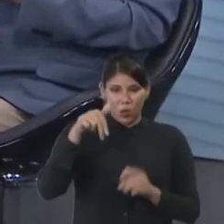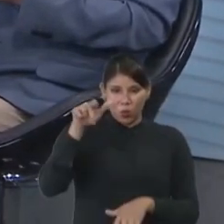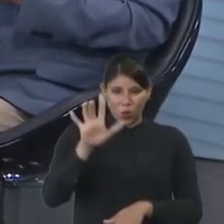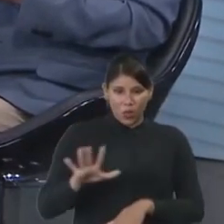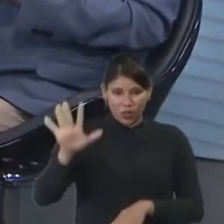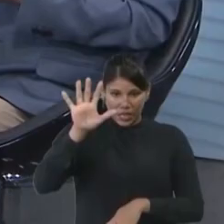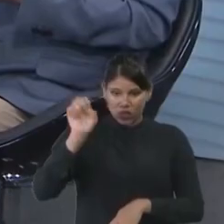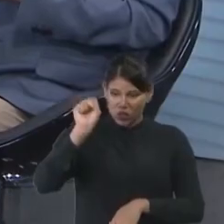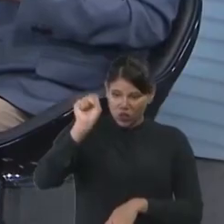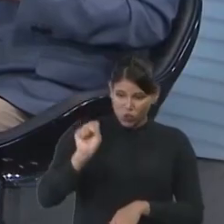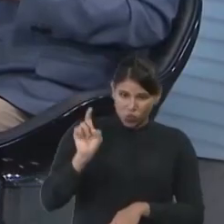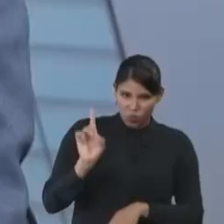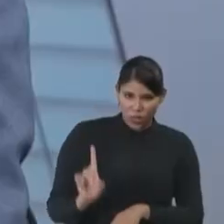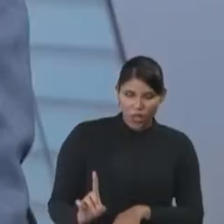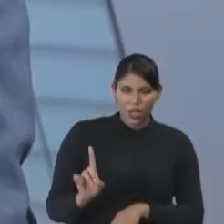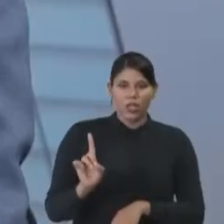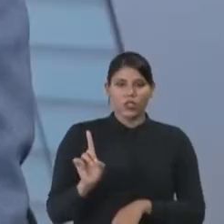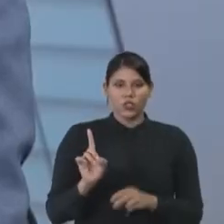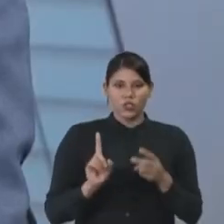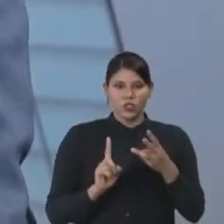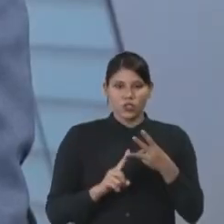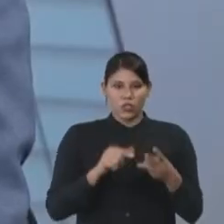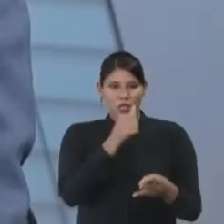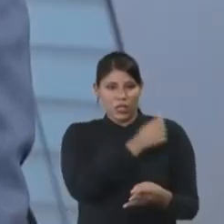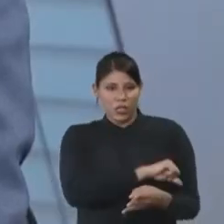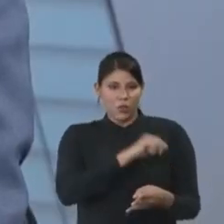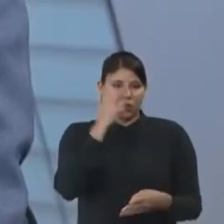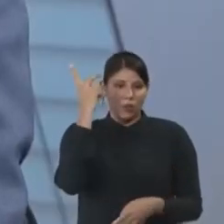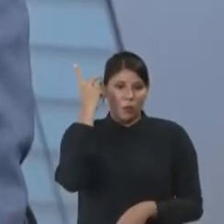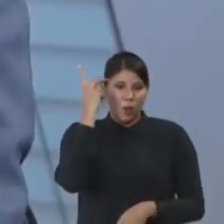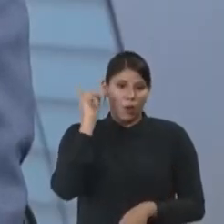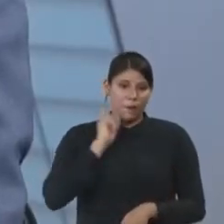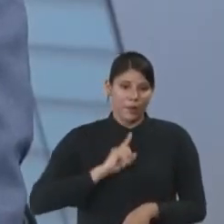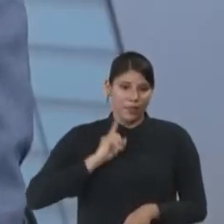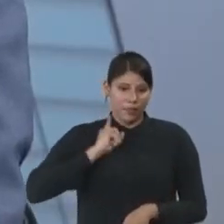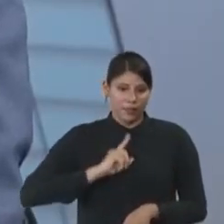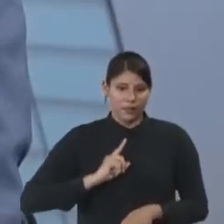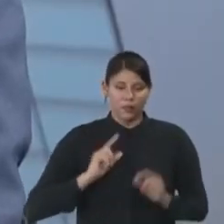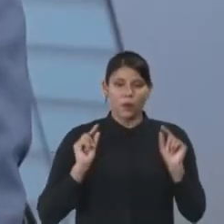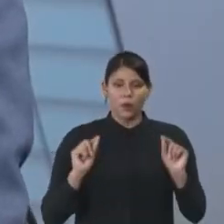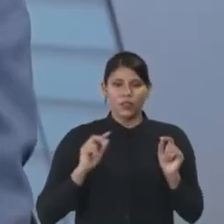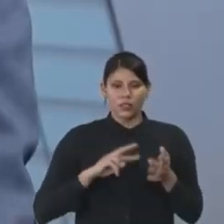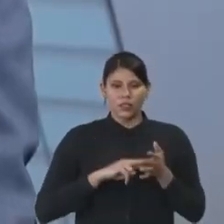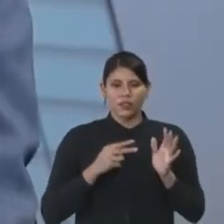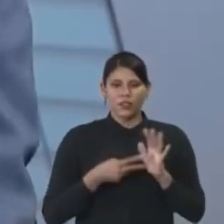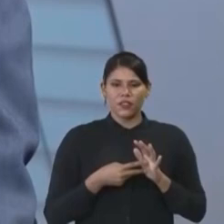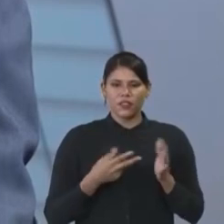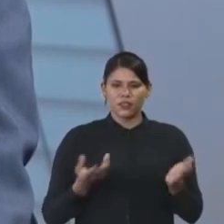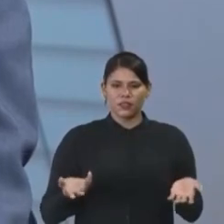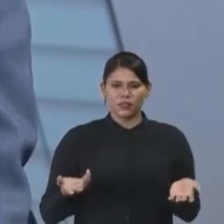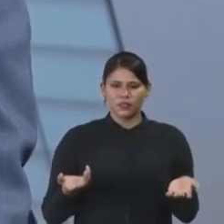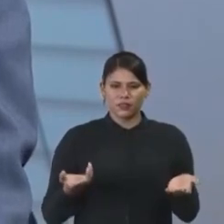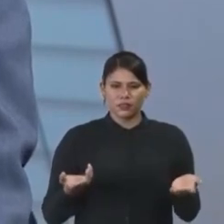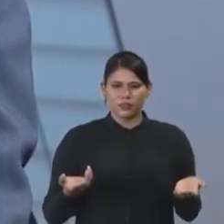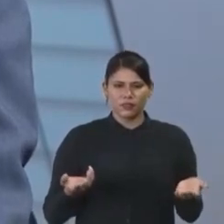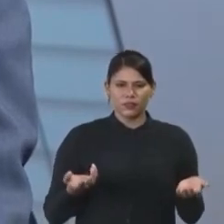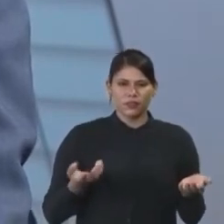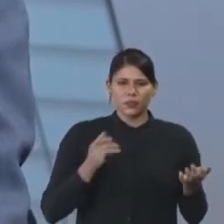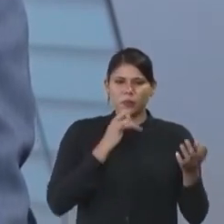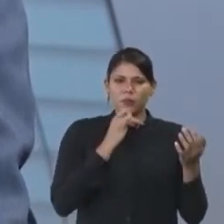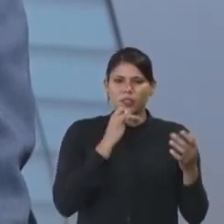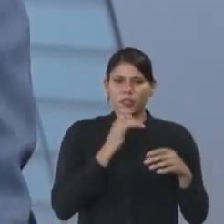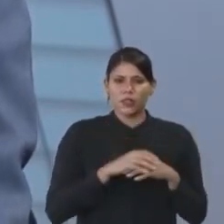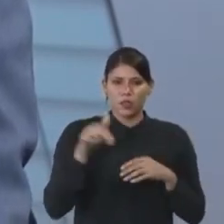no Sudeste, Rio, São Paulo e Minas. O que isso significa, doutor? A senhora apresenta aqui, por exemplo.